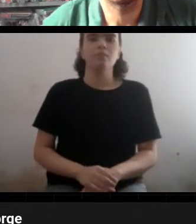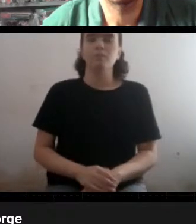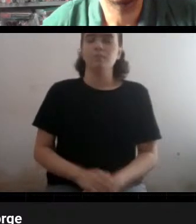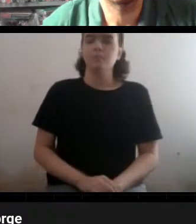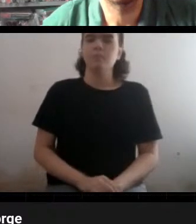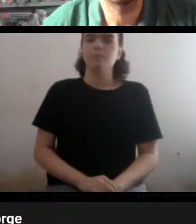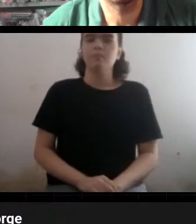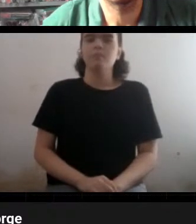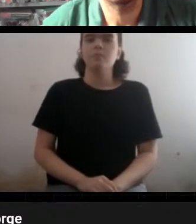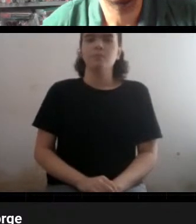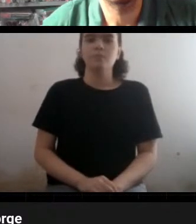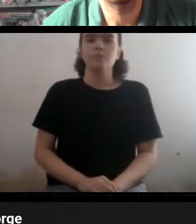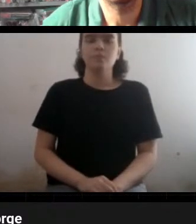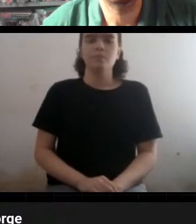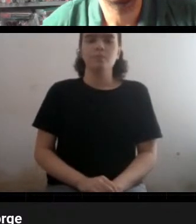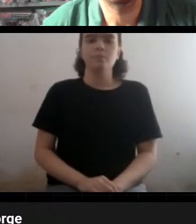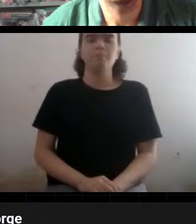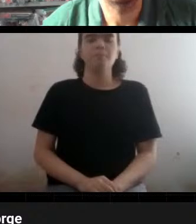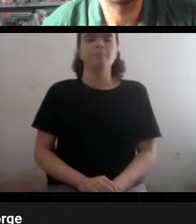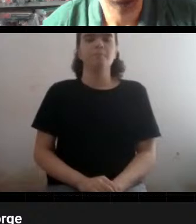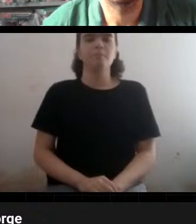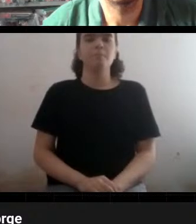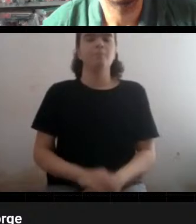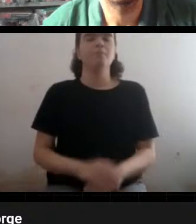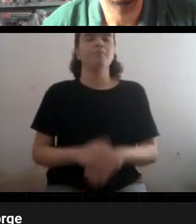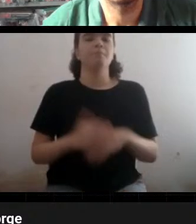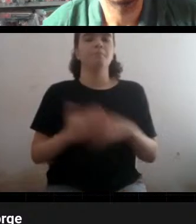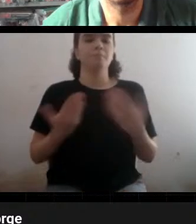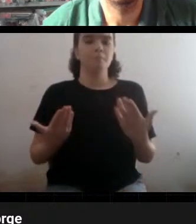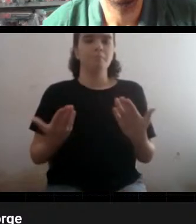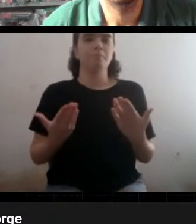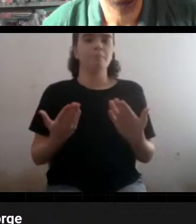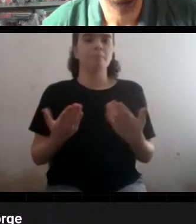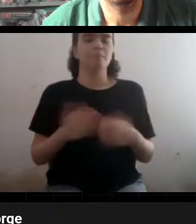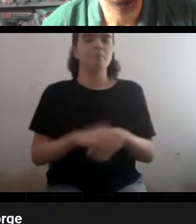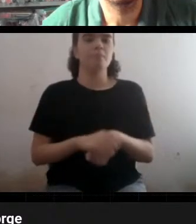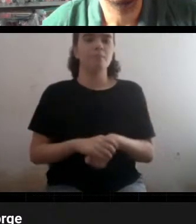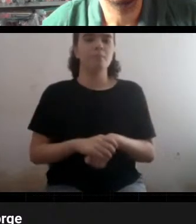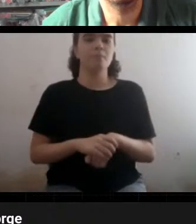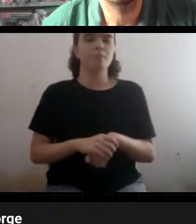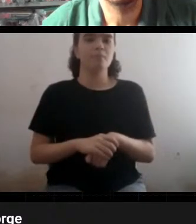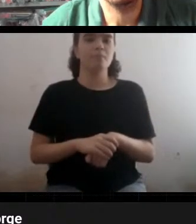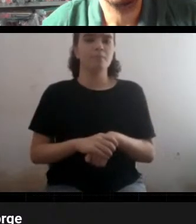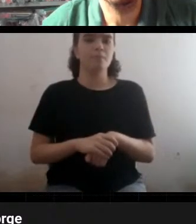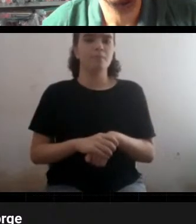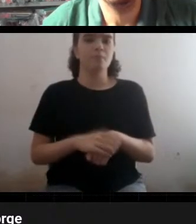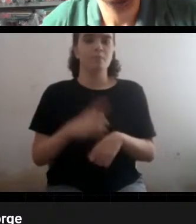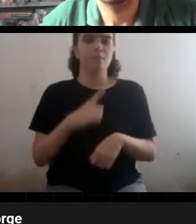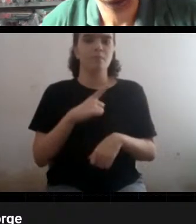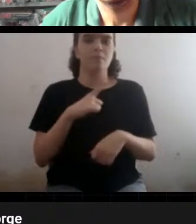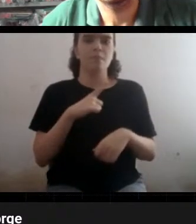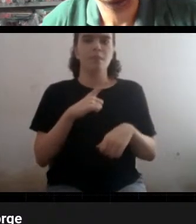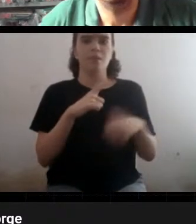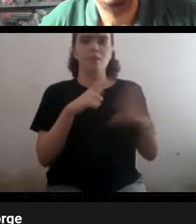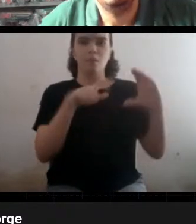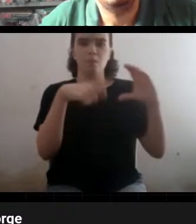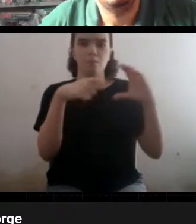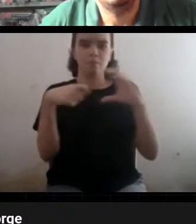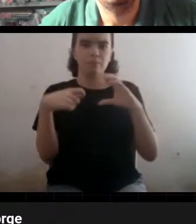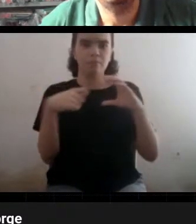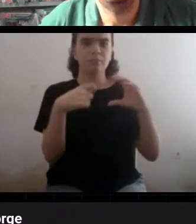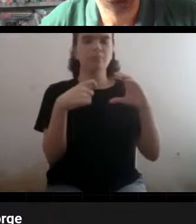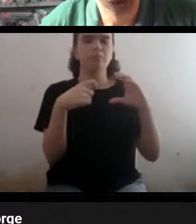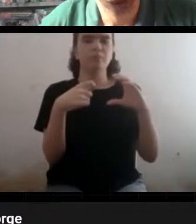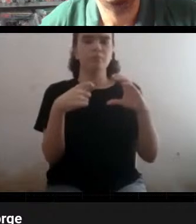Certamente. tem uma figuração que é útil de fazer e livros de